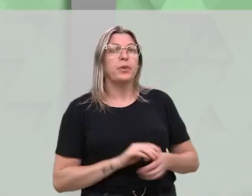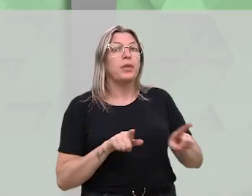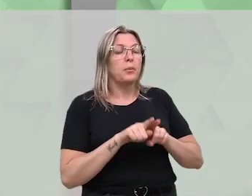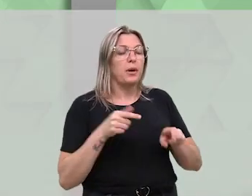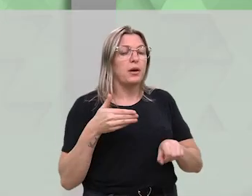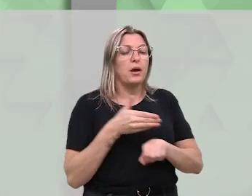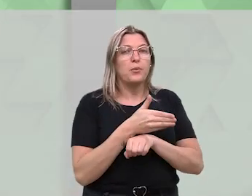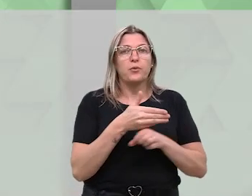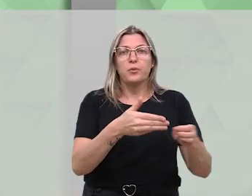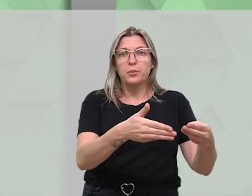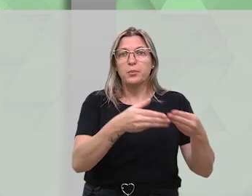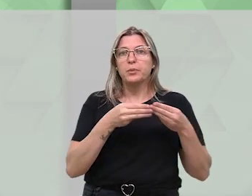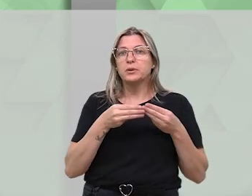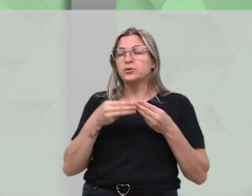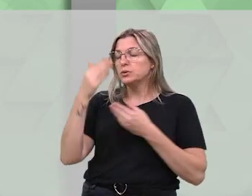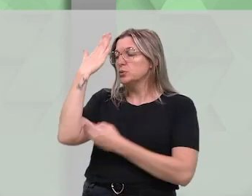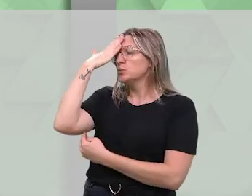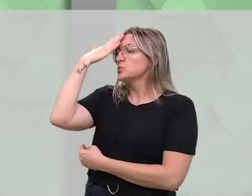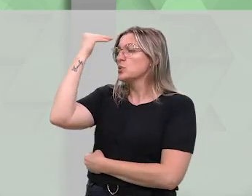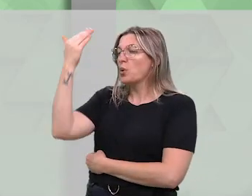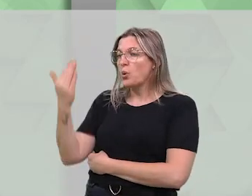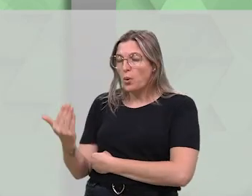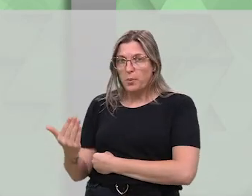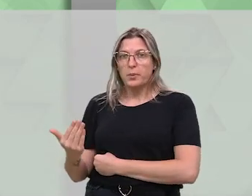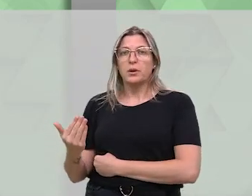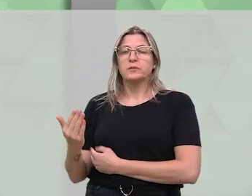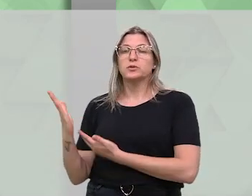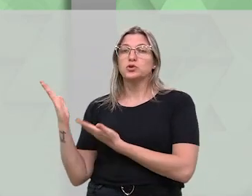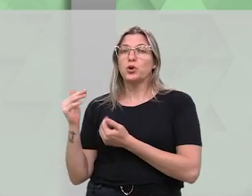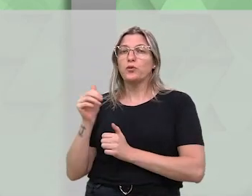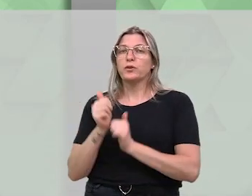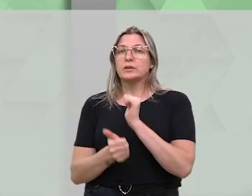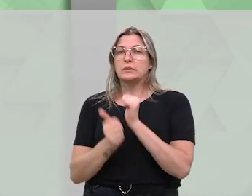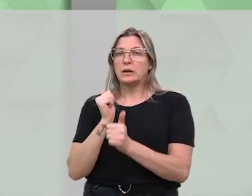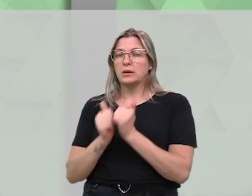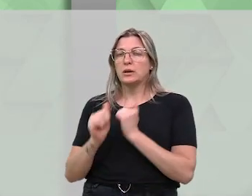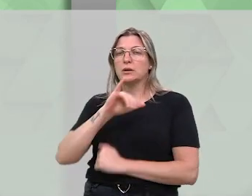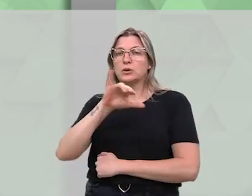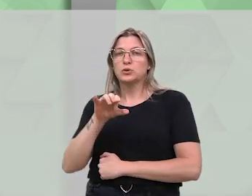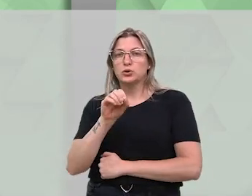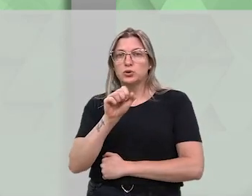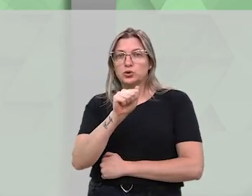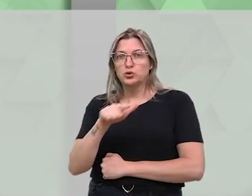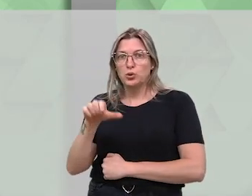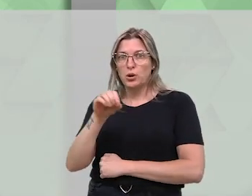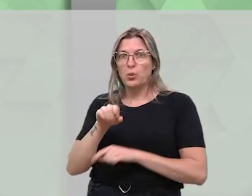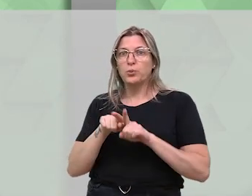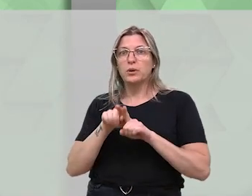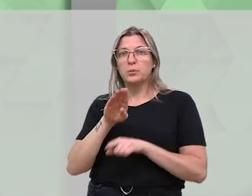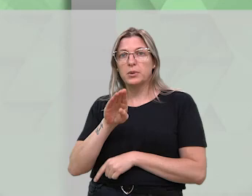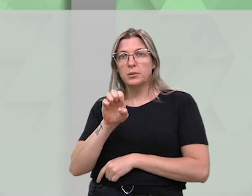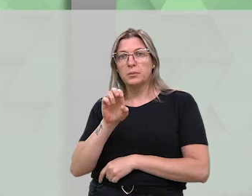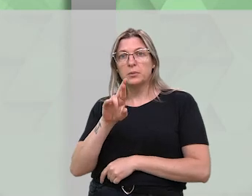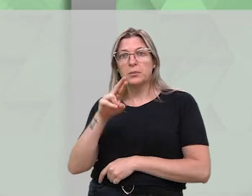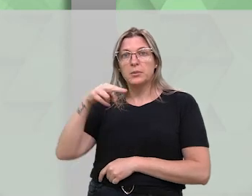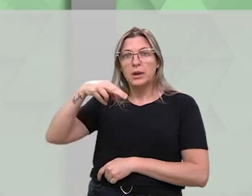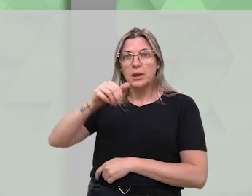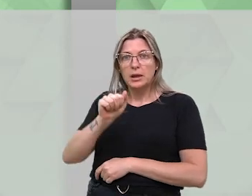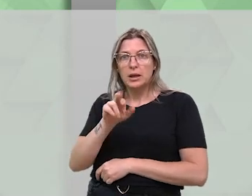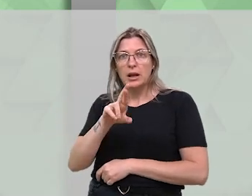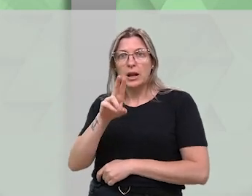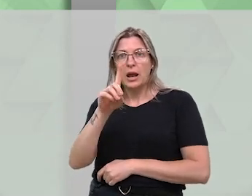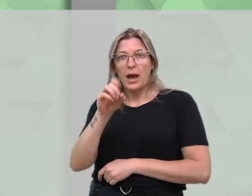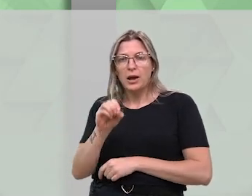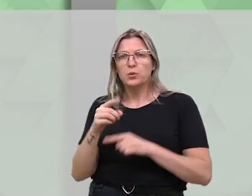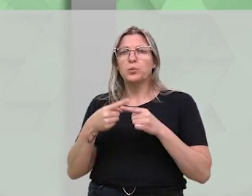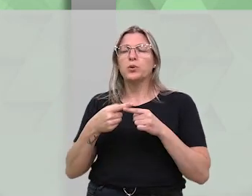Foram aprovados os requerimentos de votos de congratulações aos jovens atletas João Puerari e Bernardo Oliveira pela